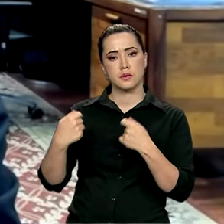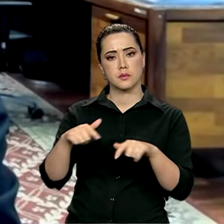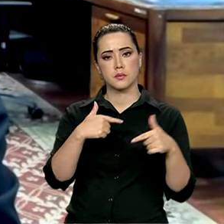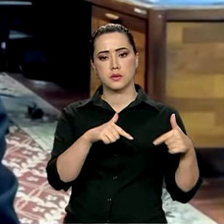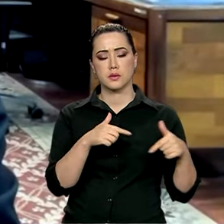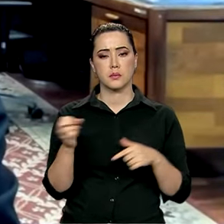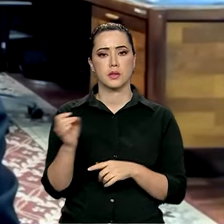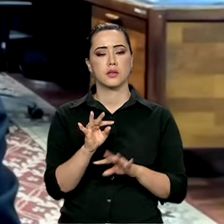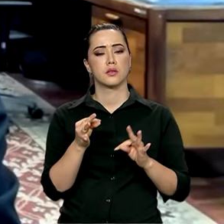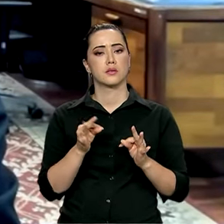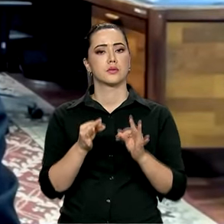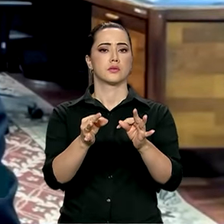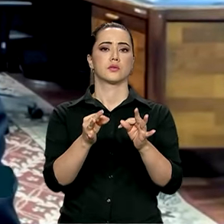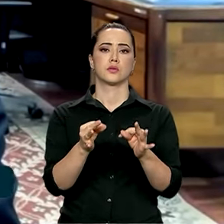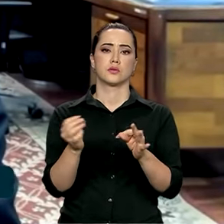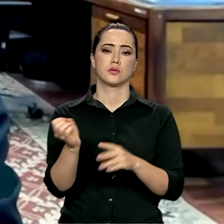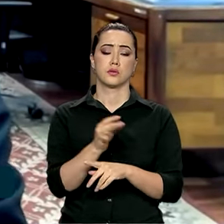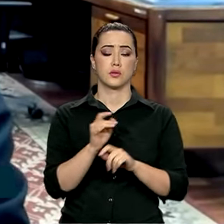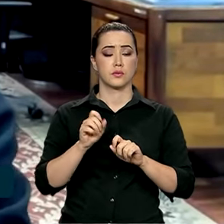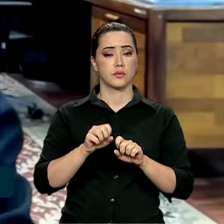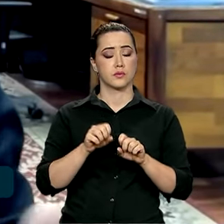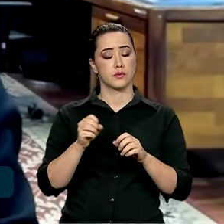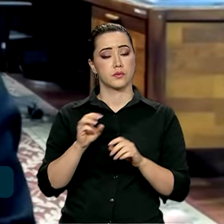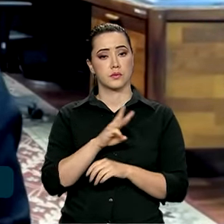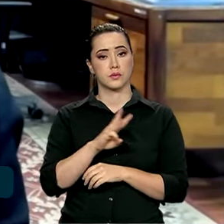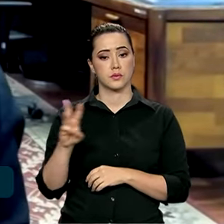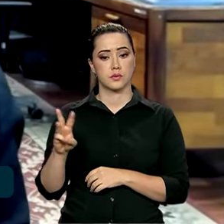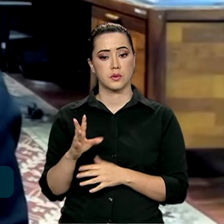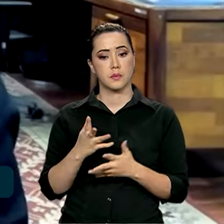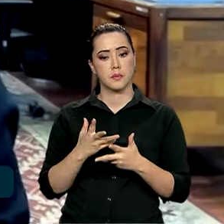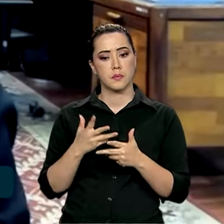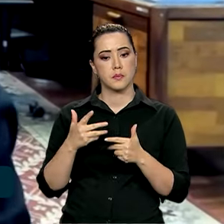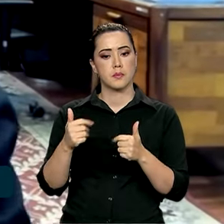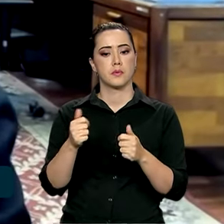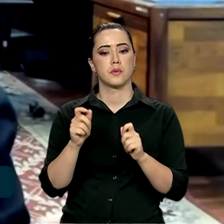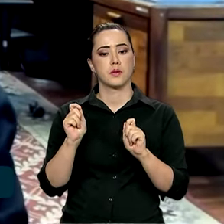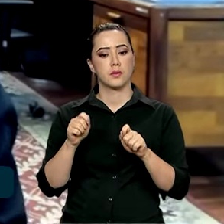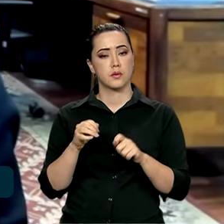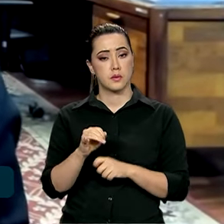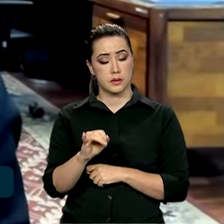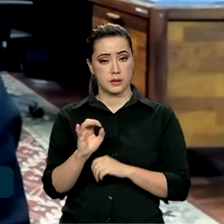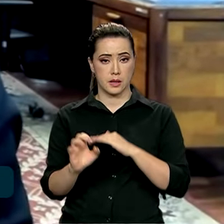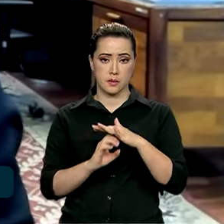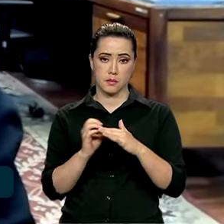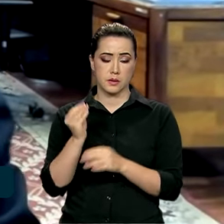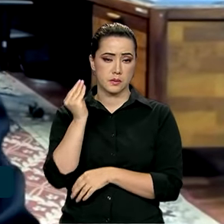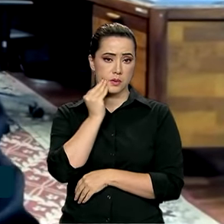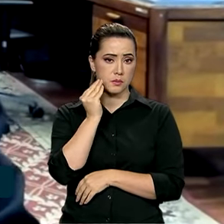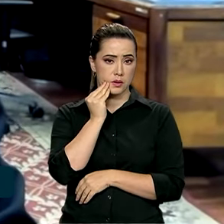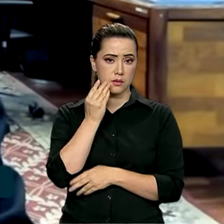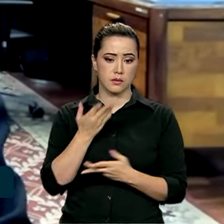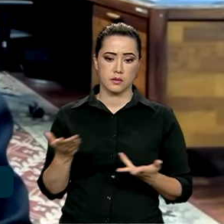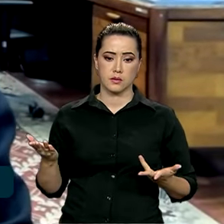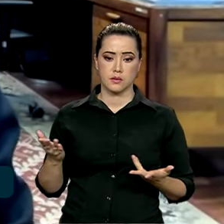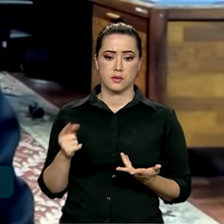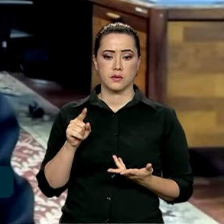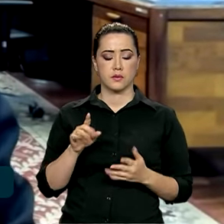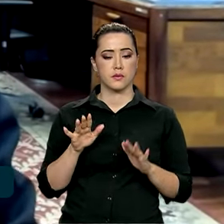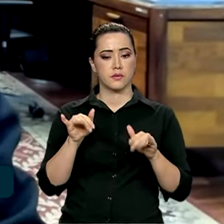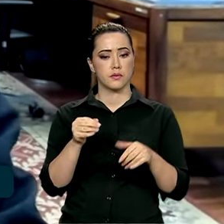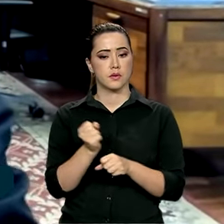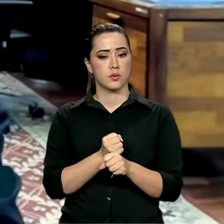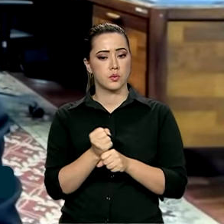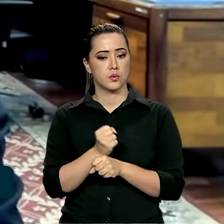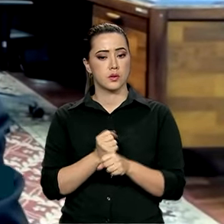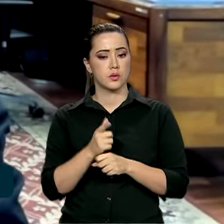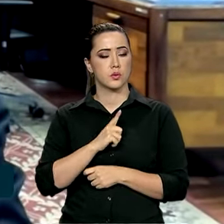nova tecnologia, na nova plataforma. Melhor será se as empresas treinarem, vamos chamar assim, esse período final do ano aqui é de